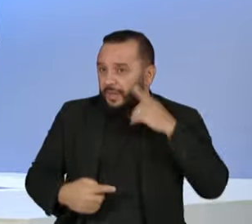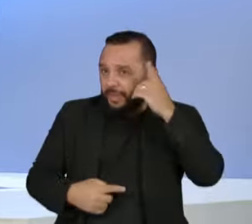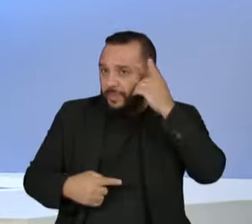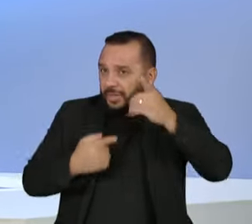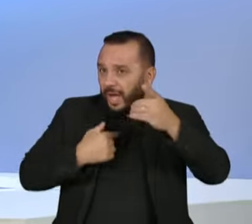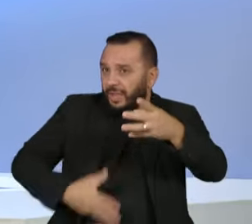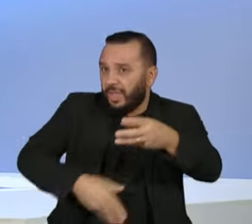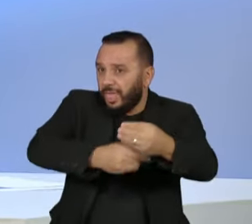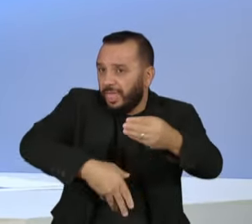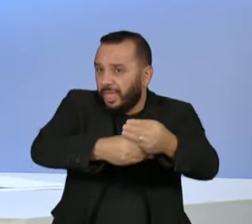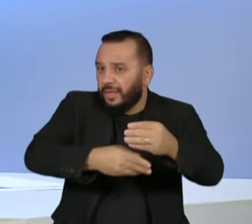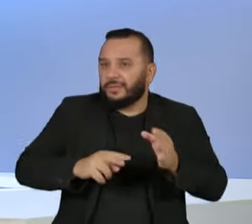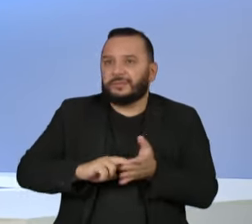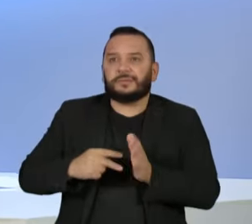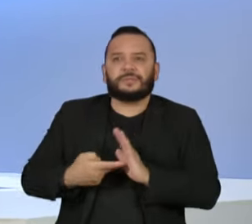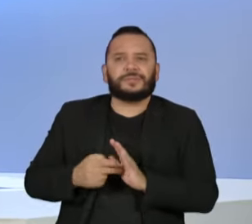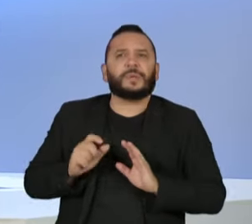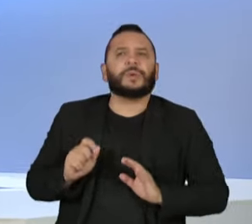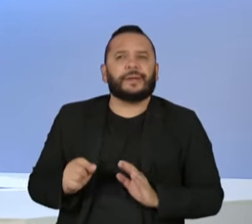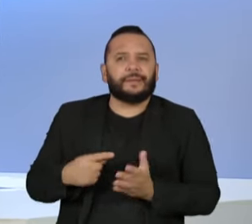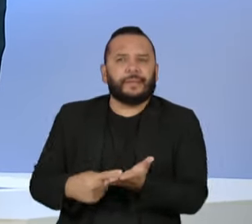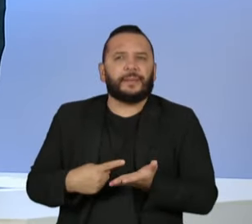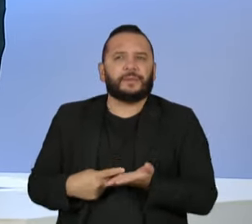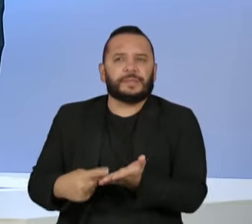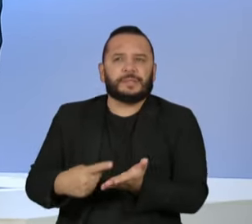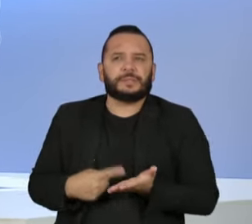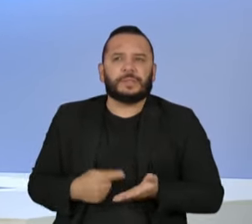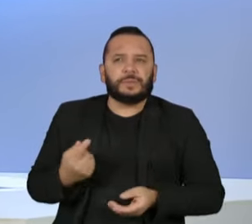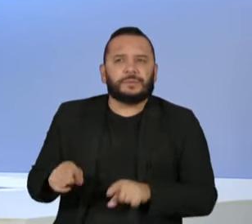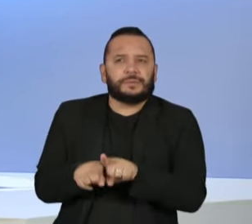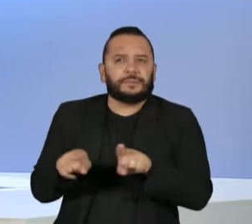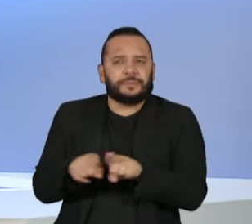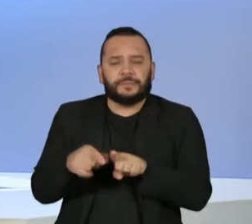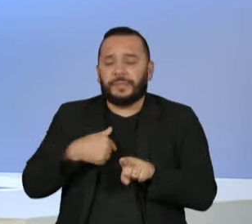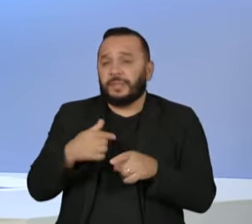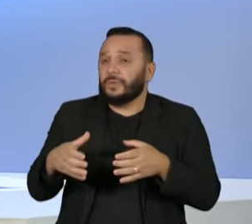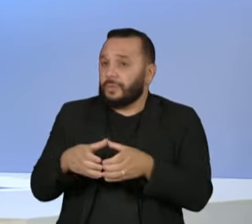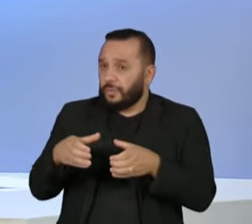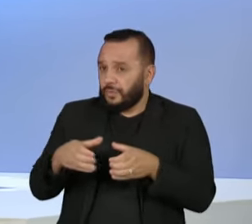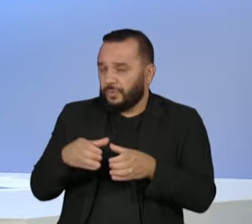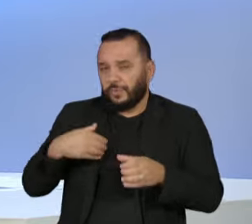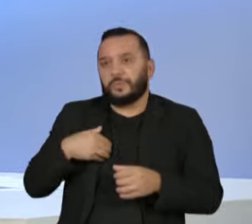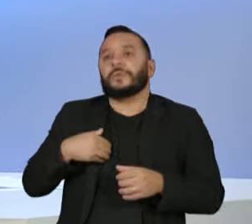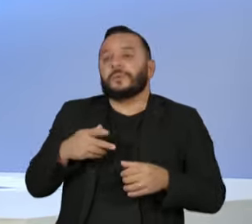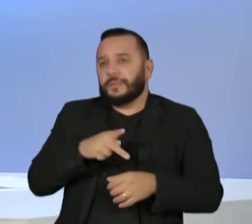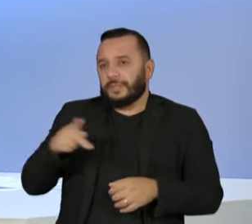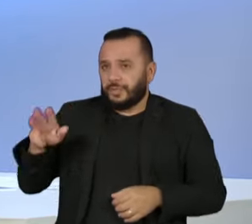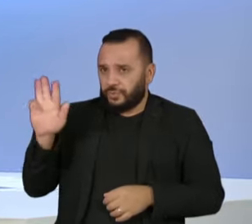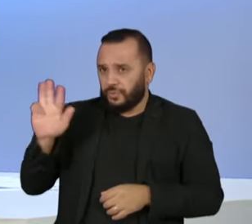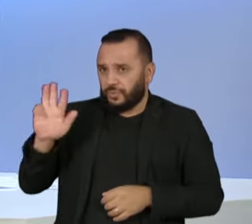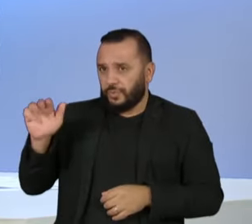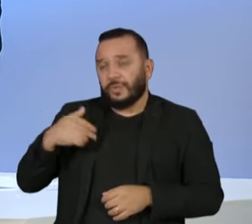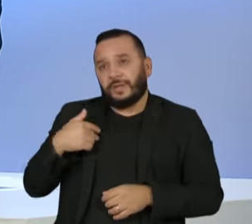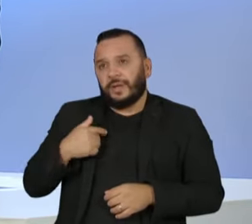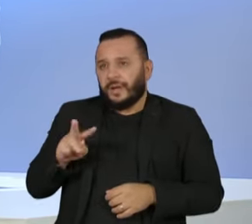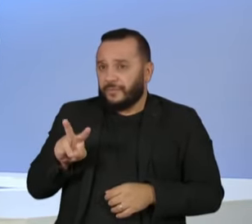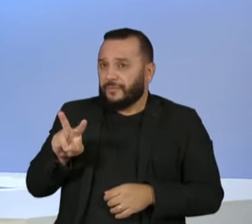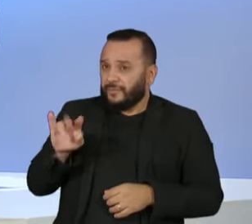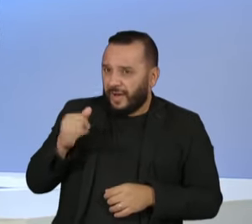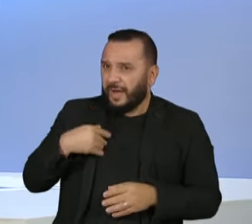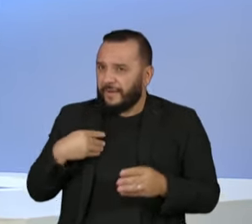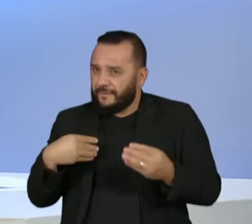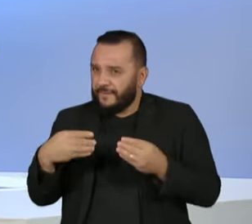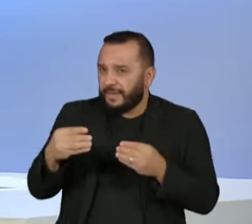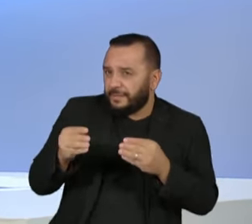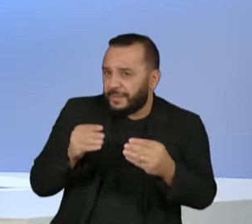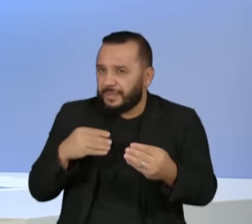o que significa essas negociações e se a equipe do presidente eleito avalia ceder em alguns pontos nessas chamadas